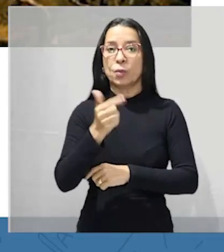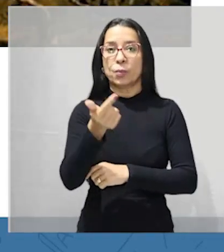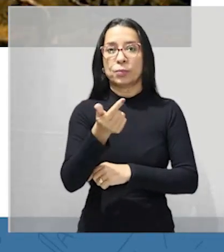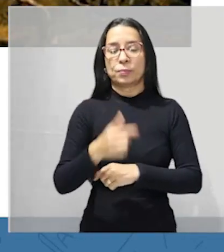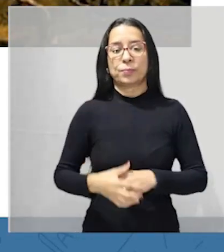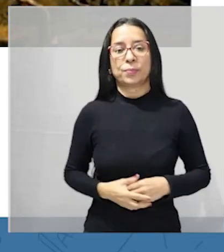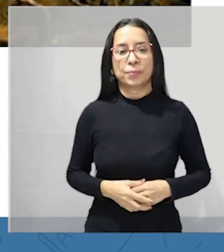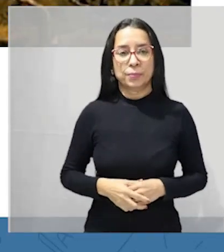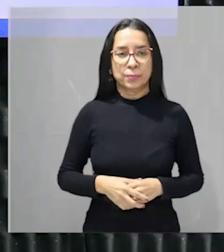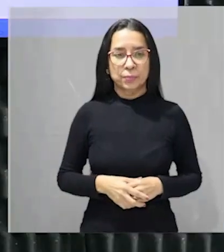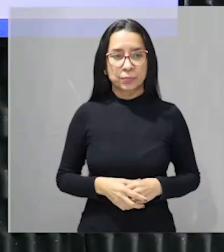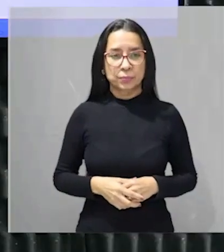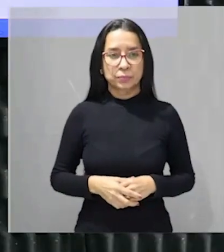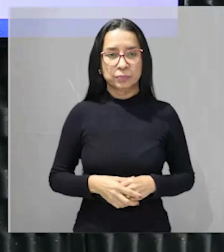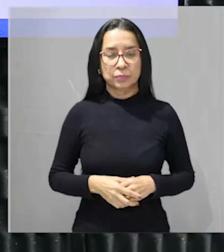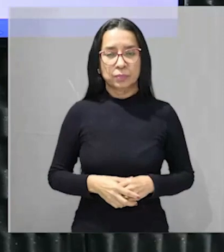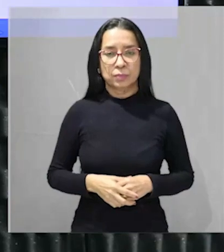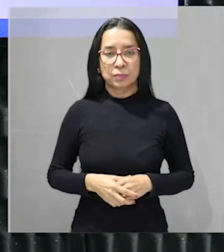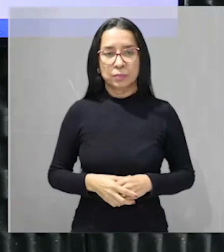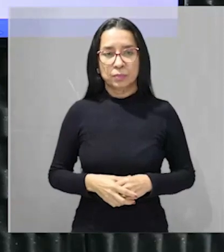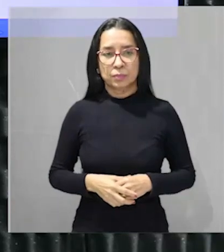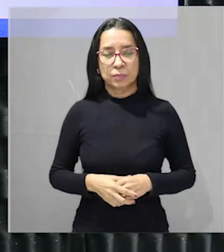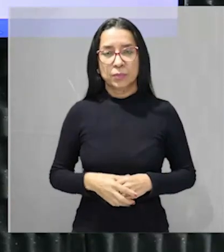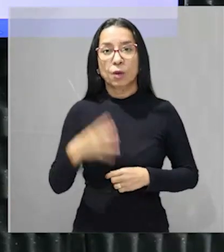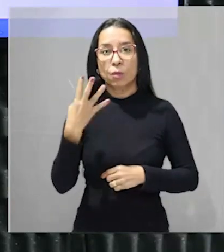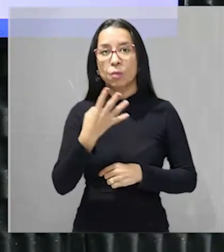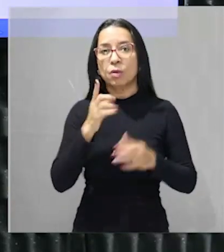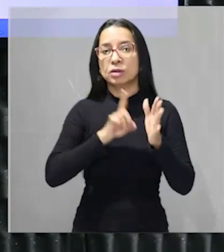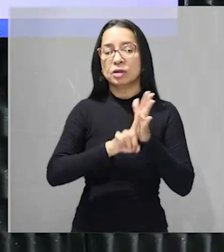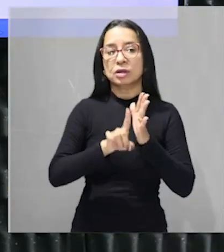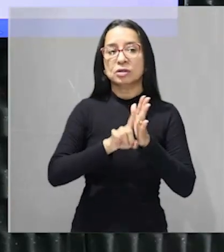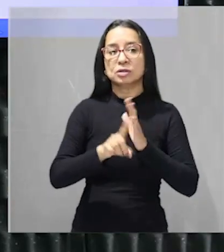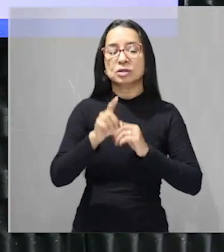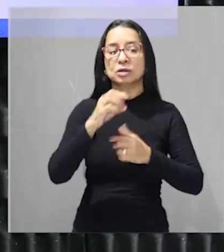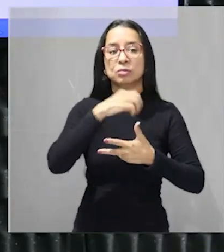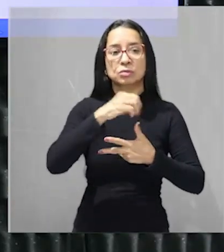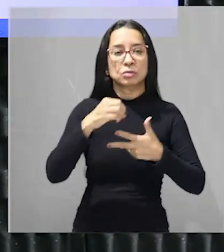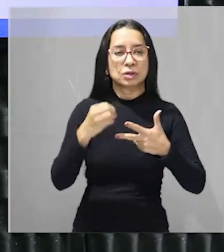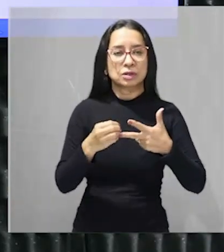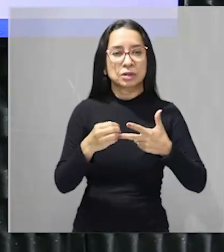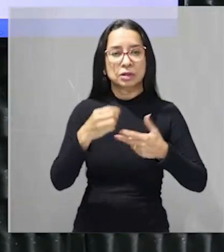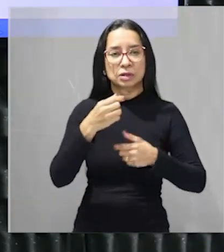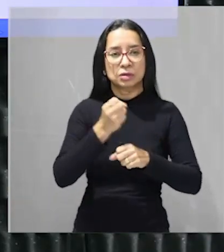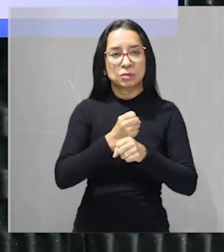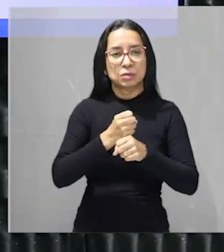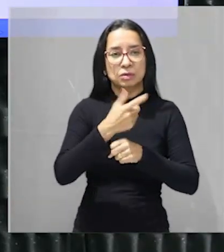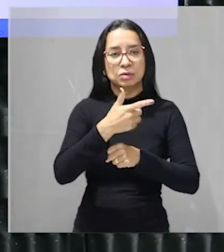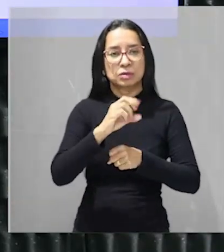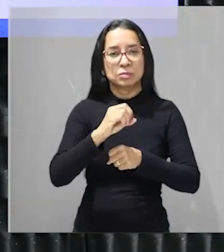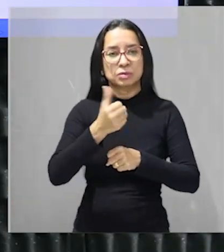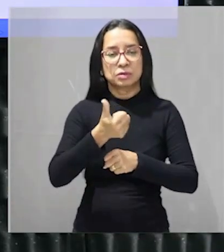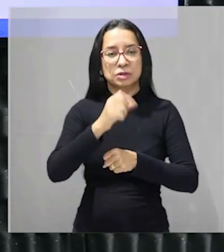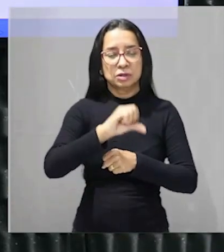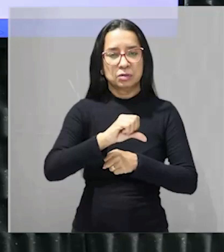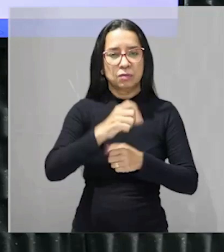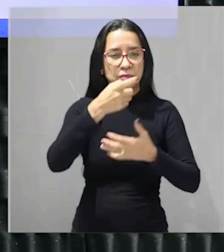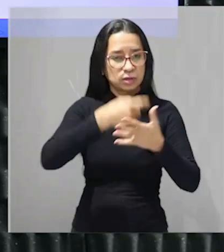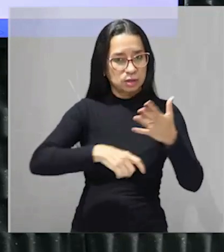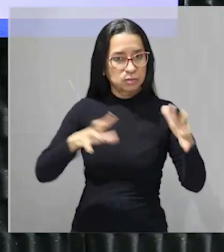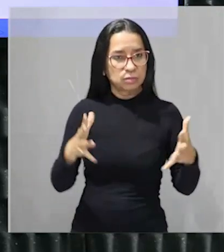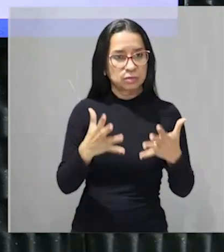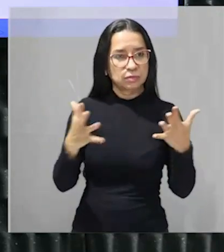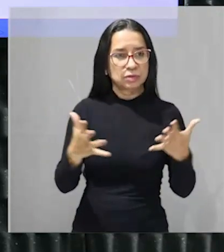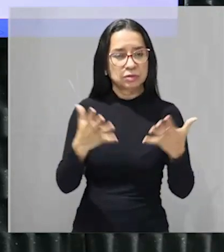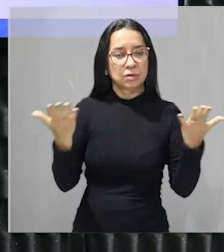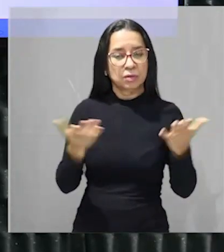quarta questão questão do Enem 2019 texto motivacional bora pro comando